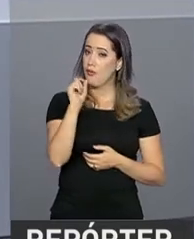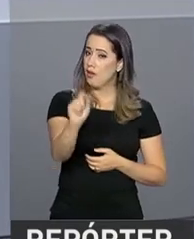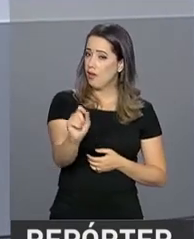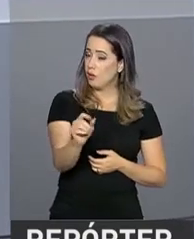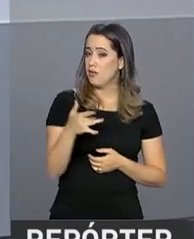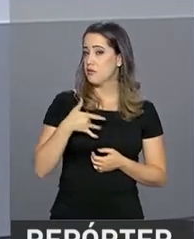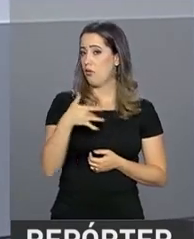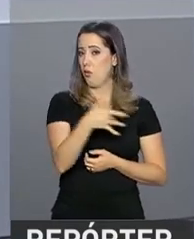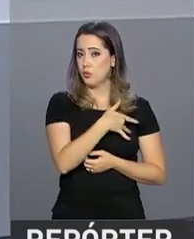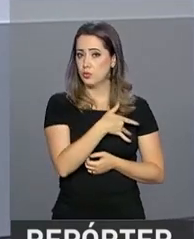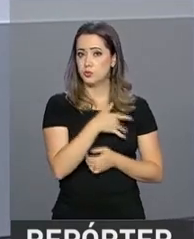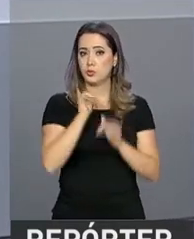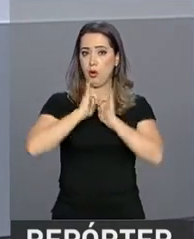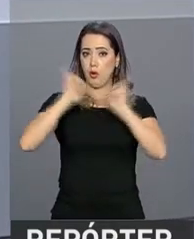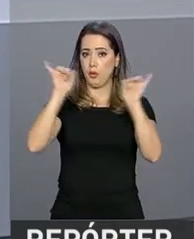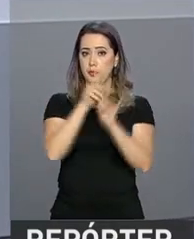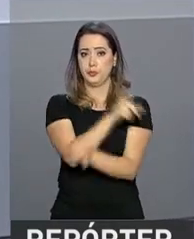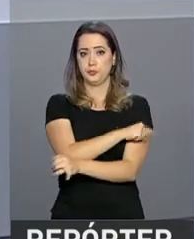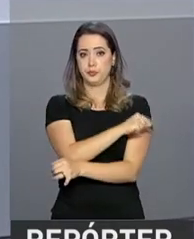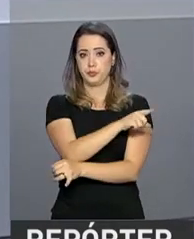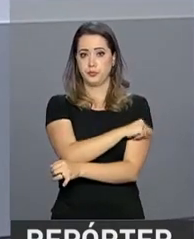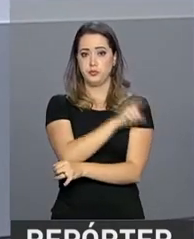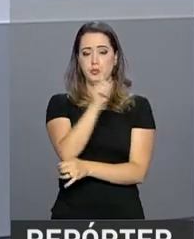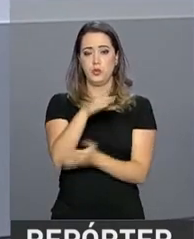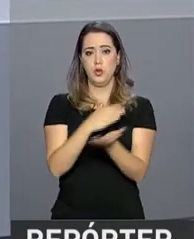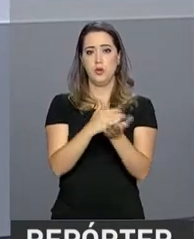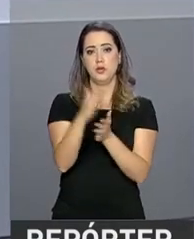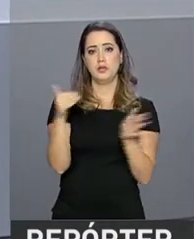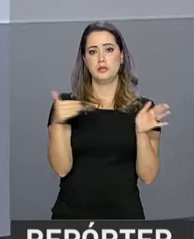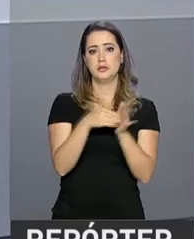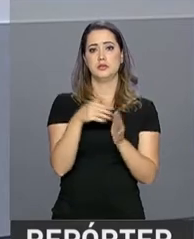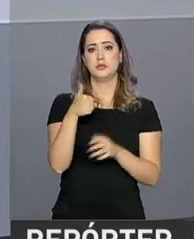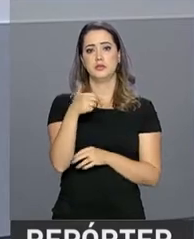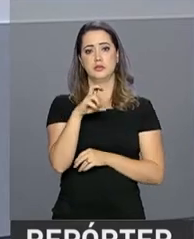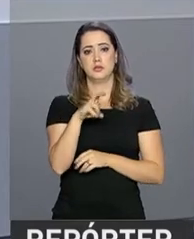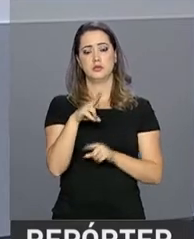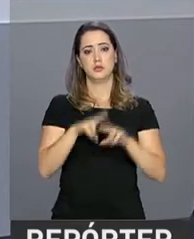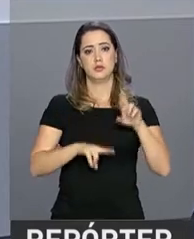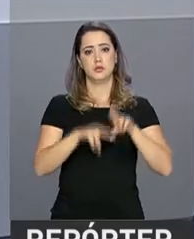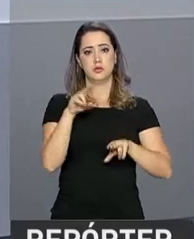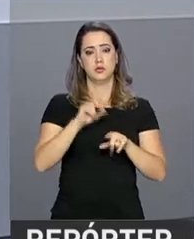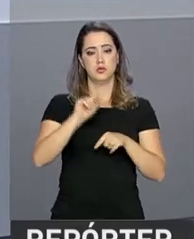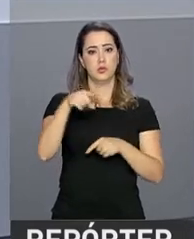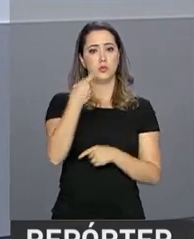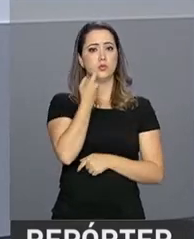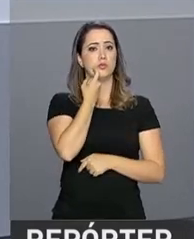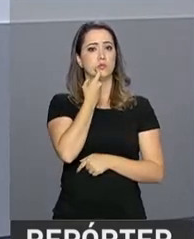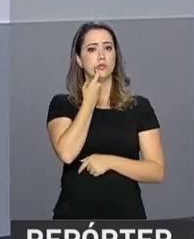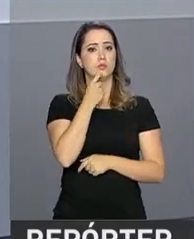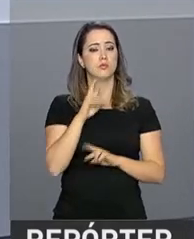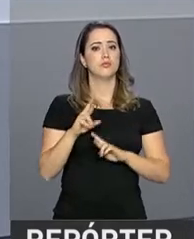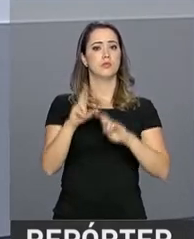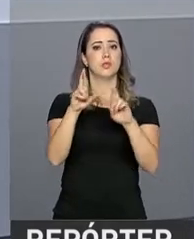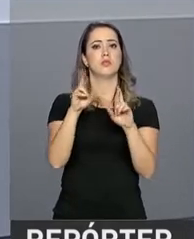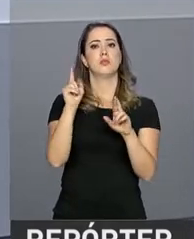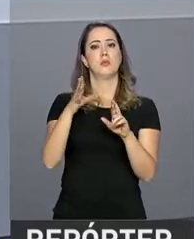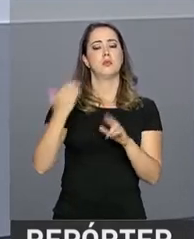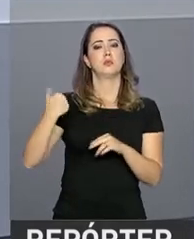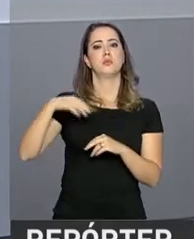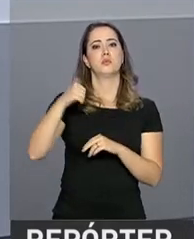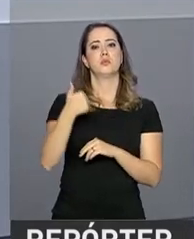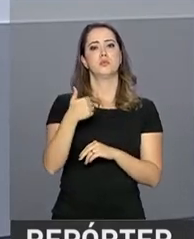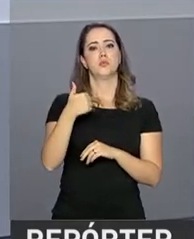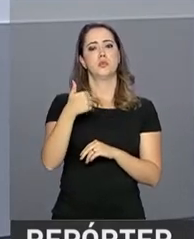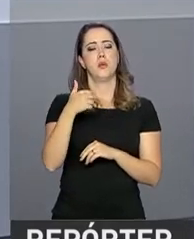sobre saúde. A campanha de vacinação contra a gripe continua até o dia 15 de junho, próxima sexta-feira. A expectativa é que